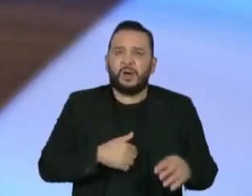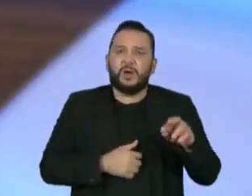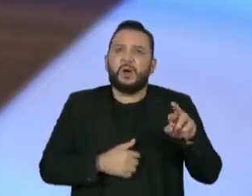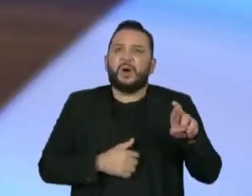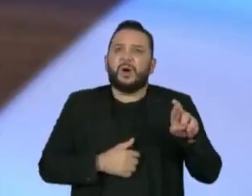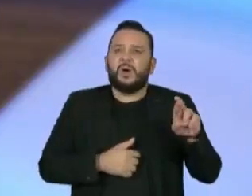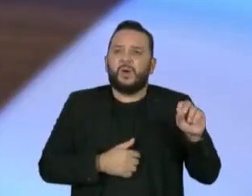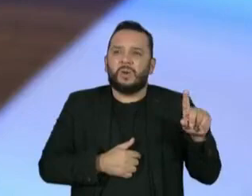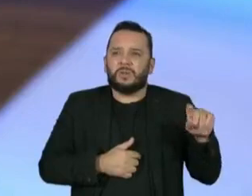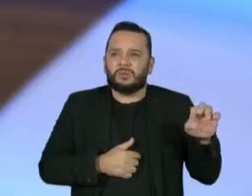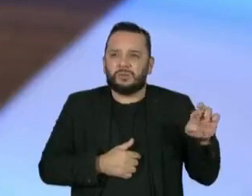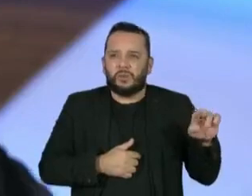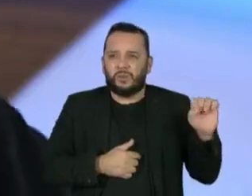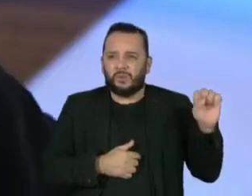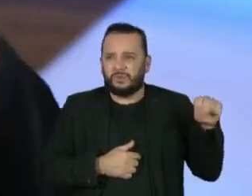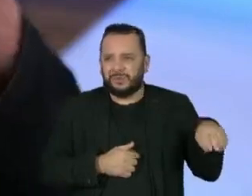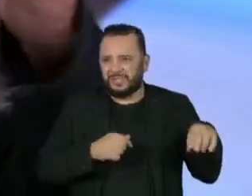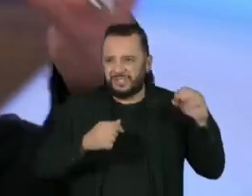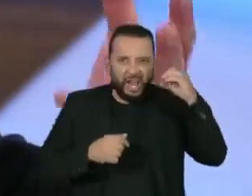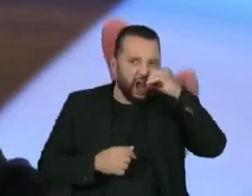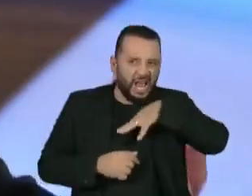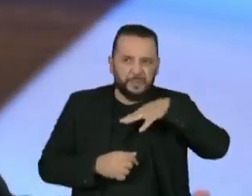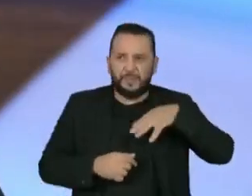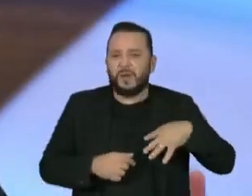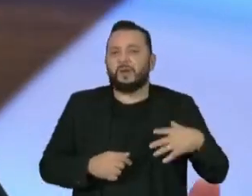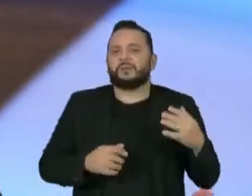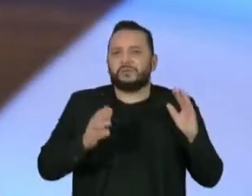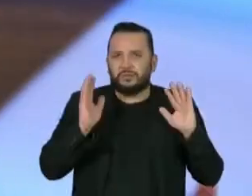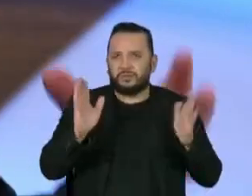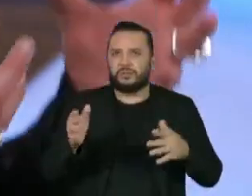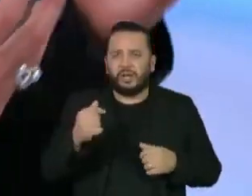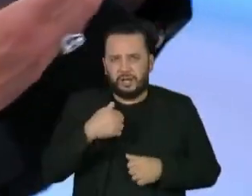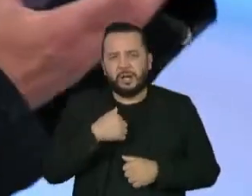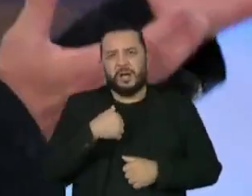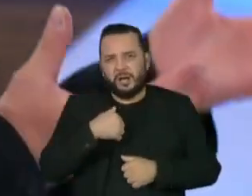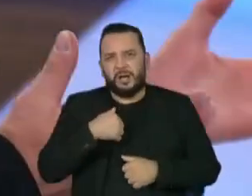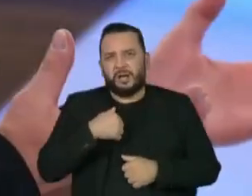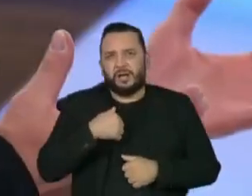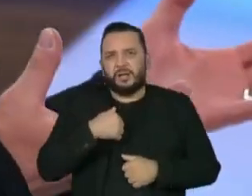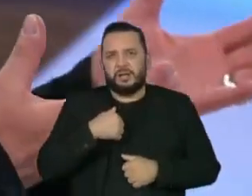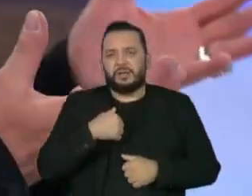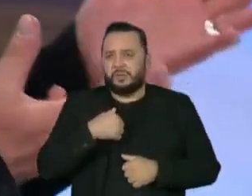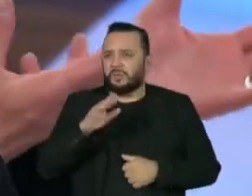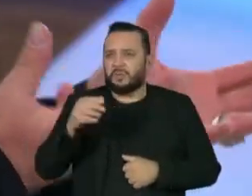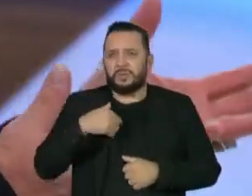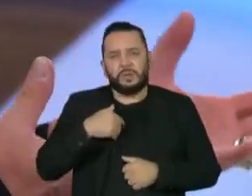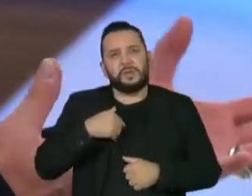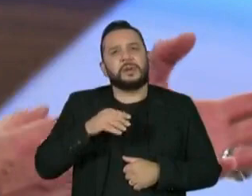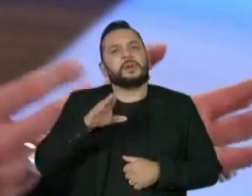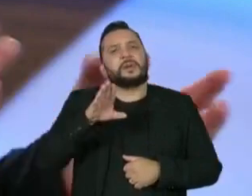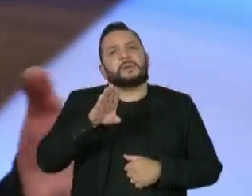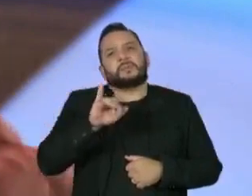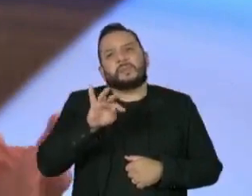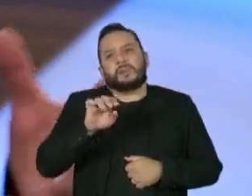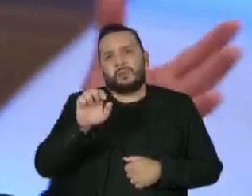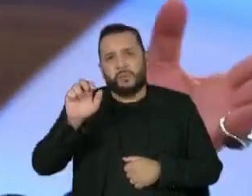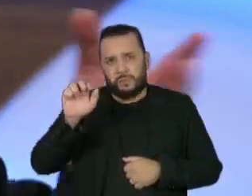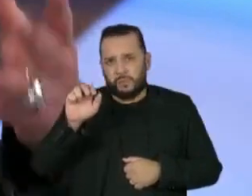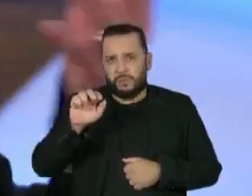que eu mais prefiro, é pela rebeldia, né? Os Rolling Stones foram rebeldes desde o início. Os Beatles eram bons moços, né?